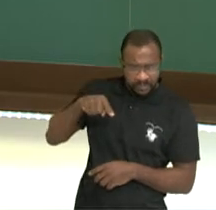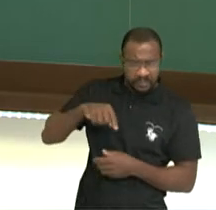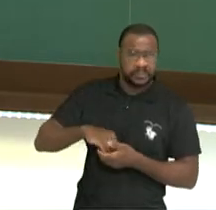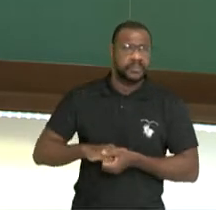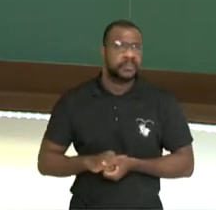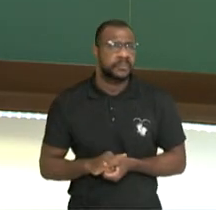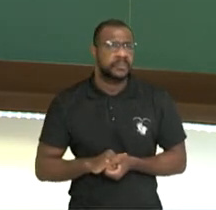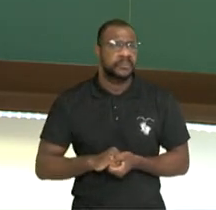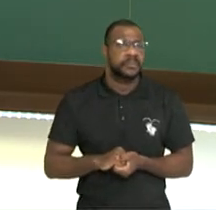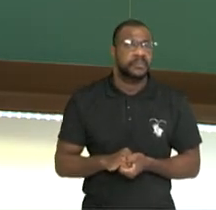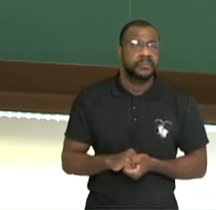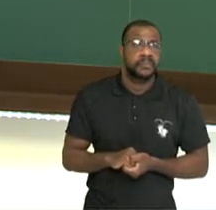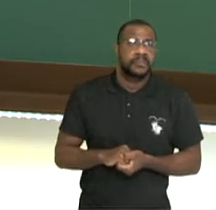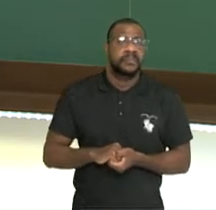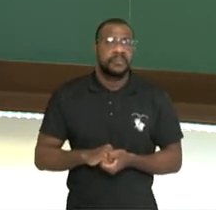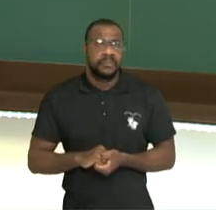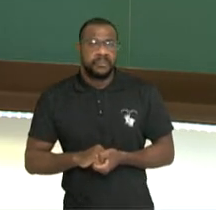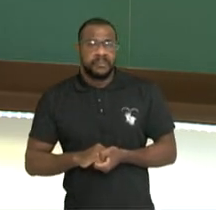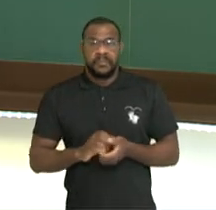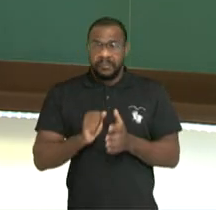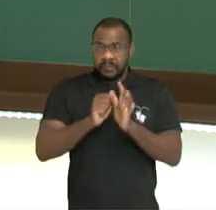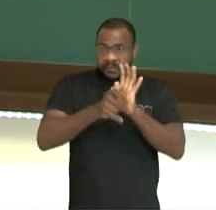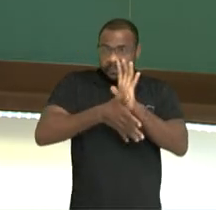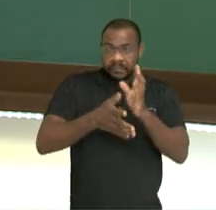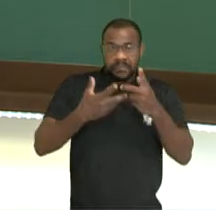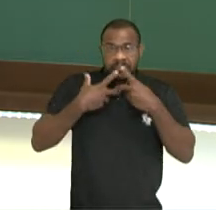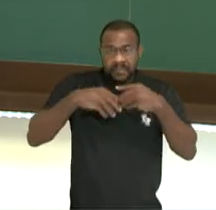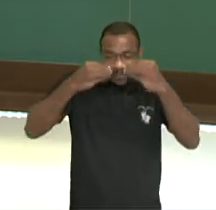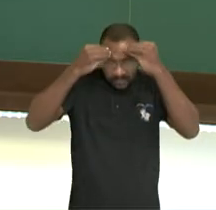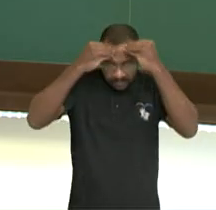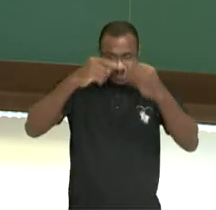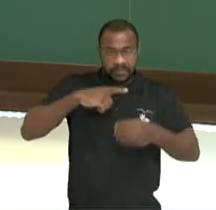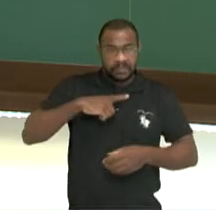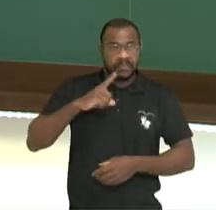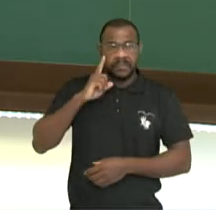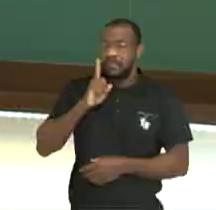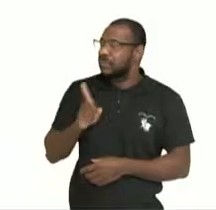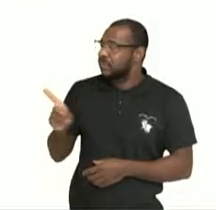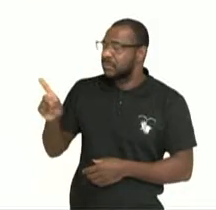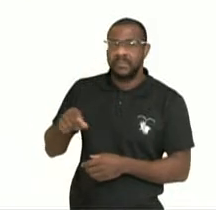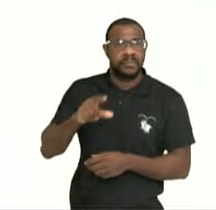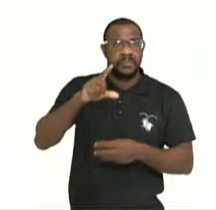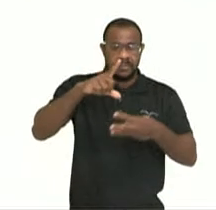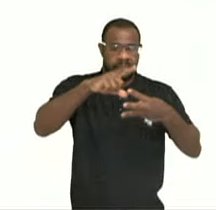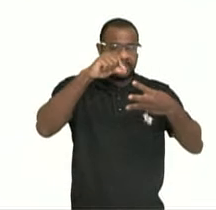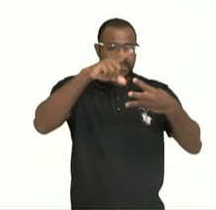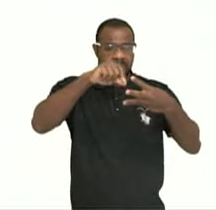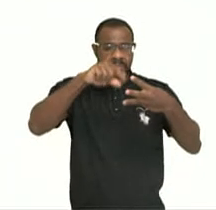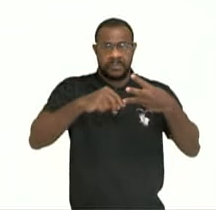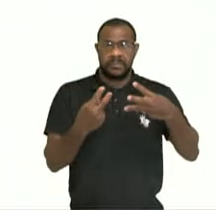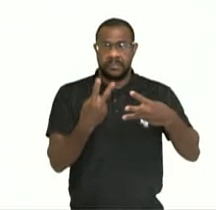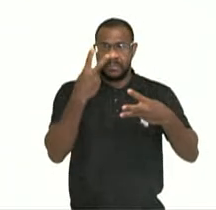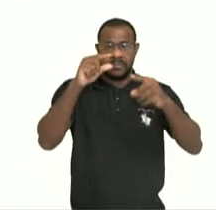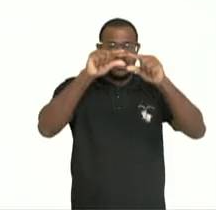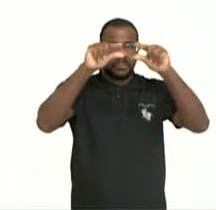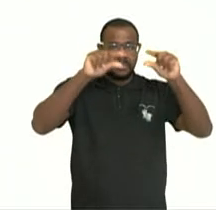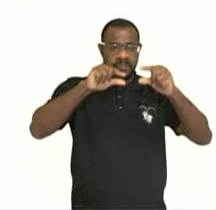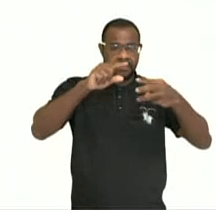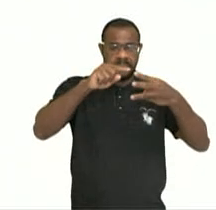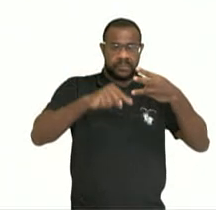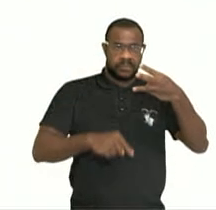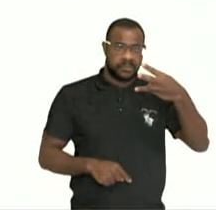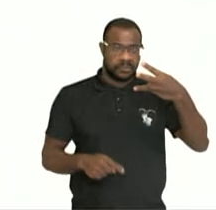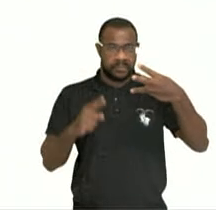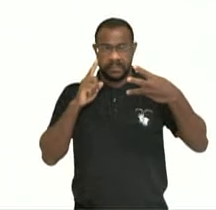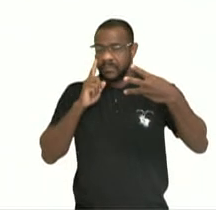As figuras de linguagem presentes. Então eu tenho aqui, selecionei três versos, dois do Alberto